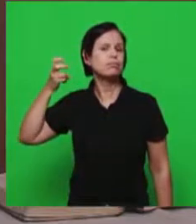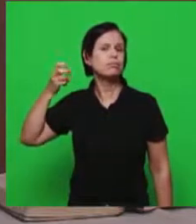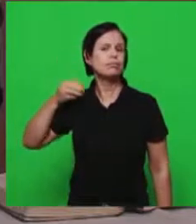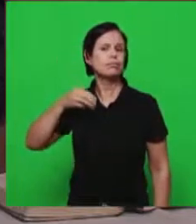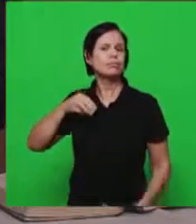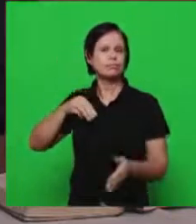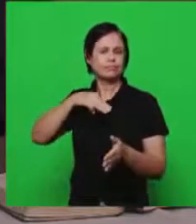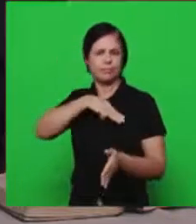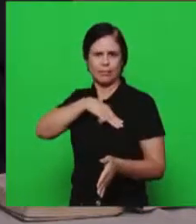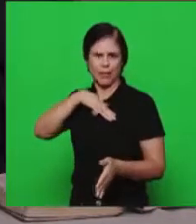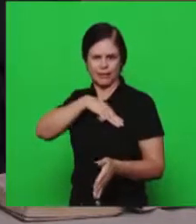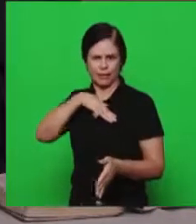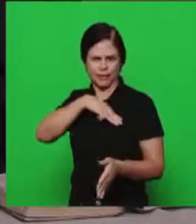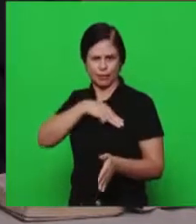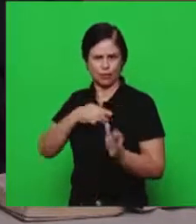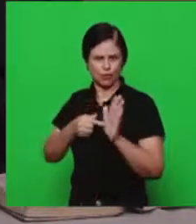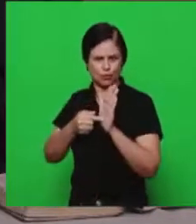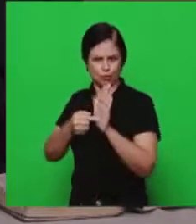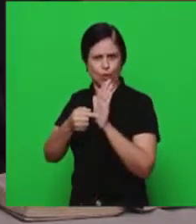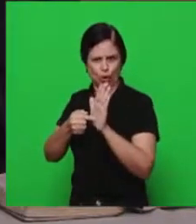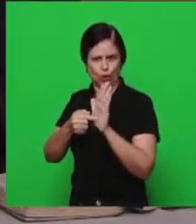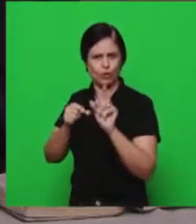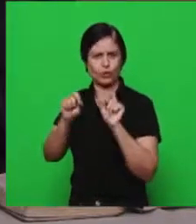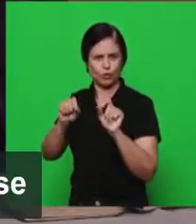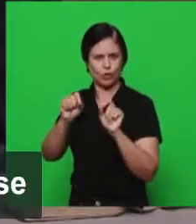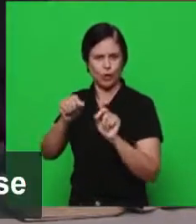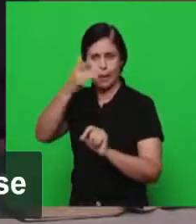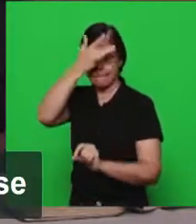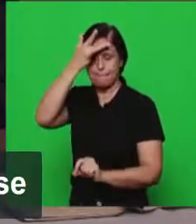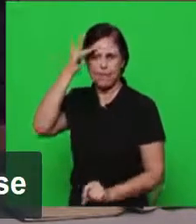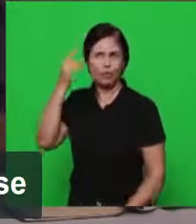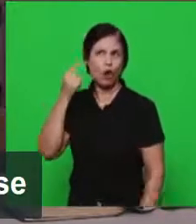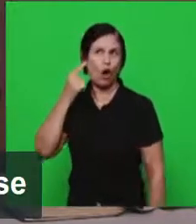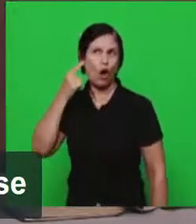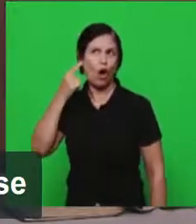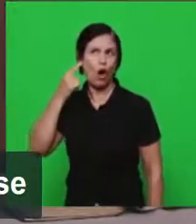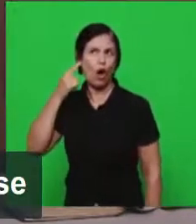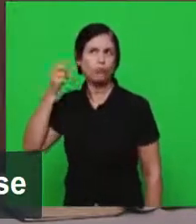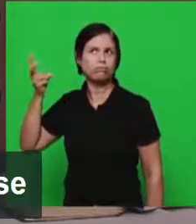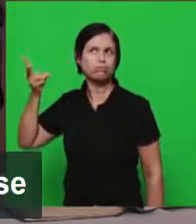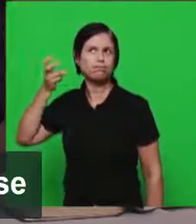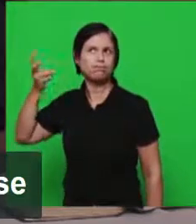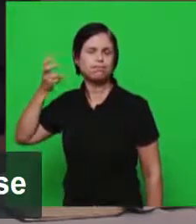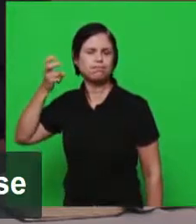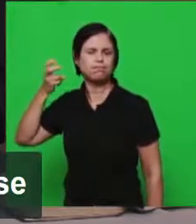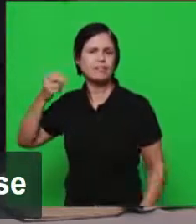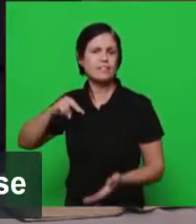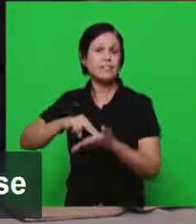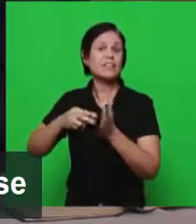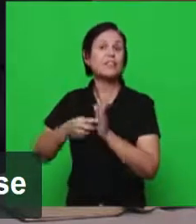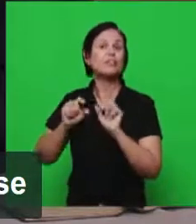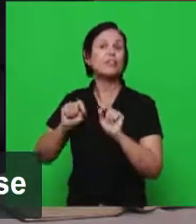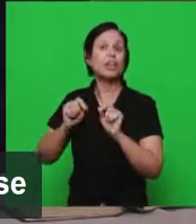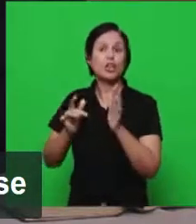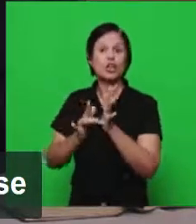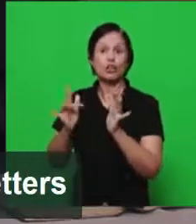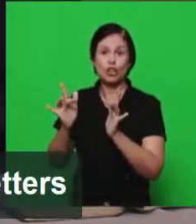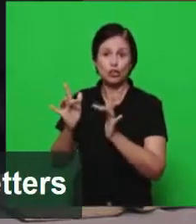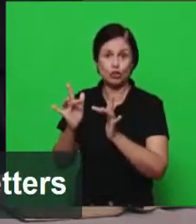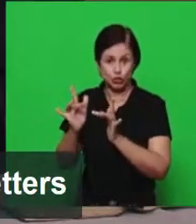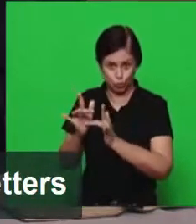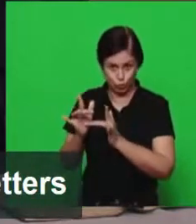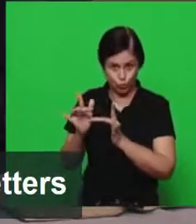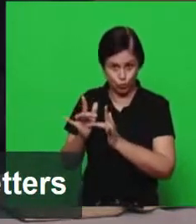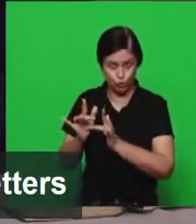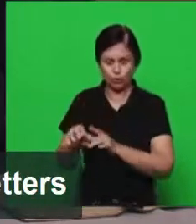está se referindo a uma advertência do próprio senhor Jesus dirigida a aqueles